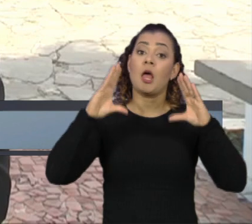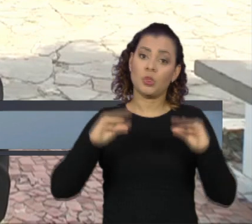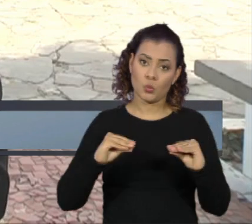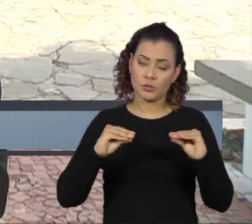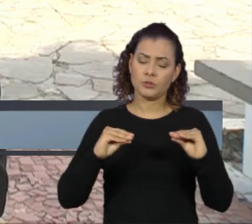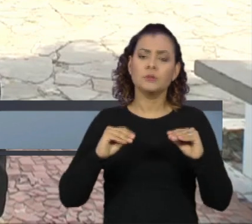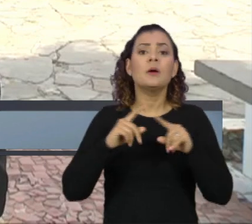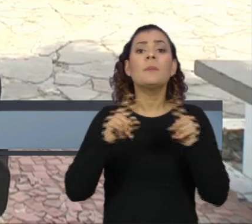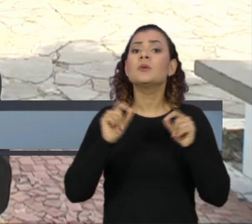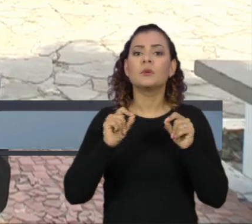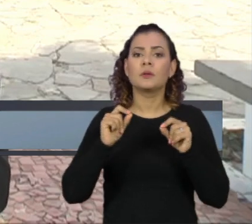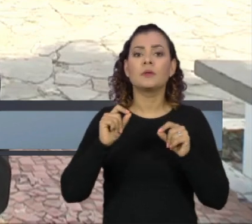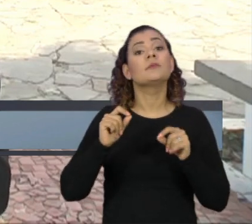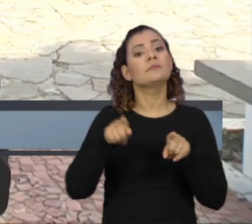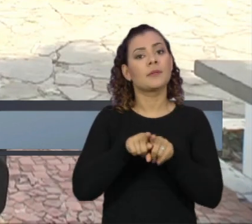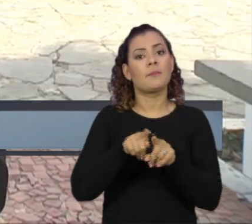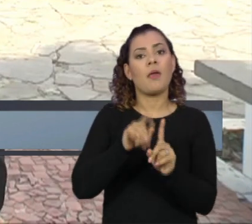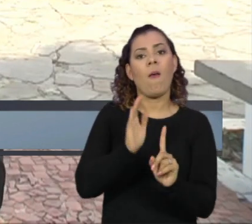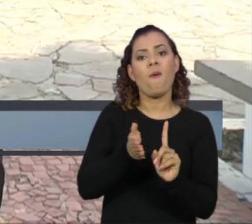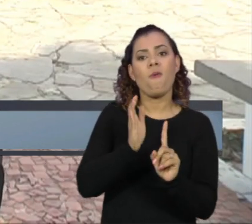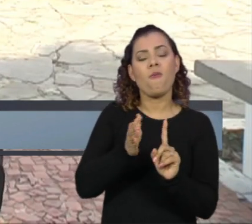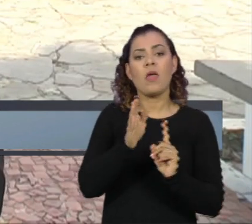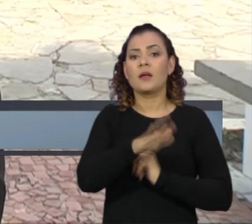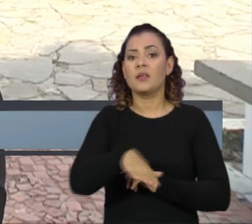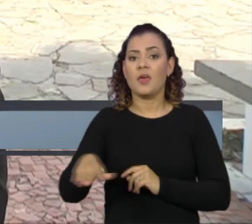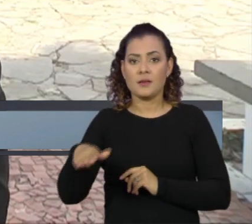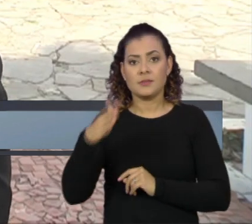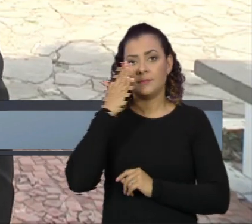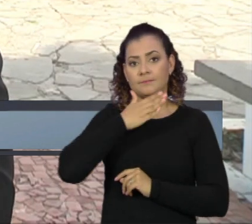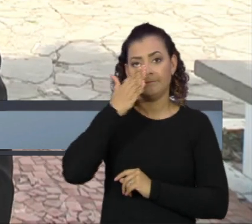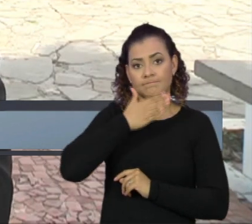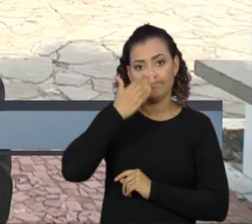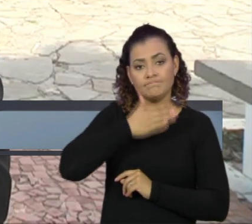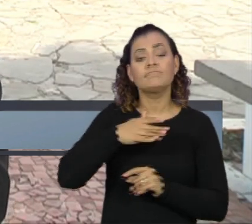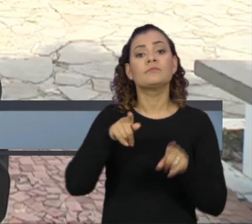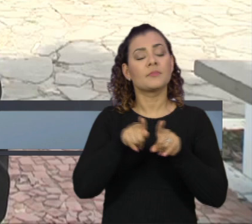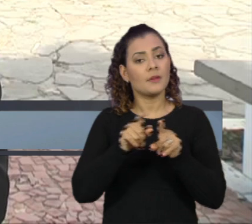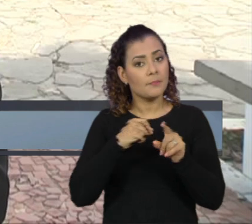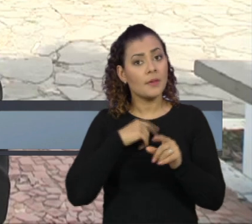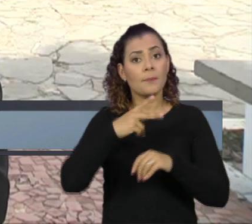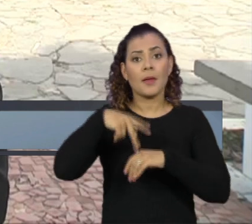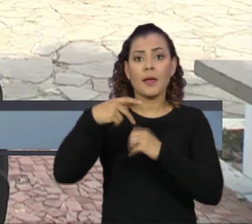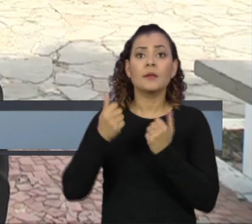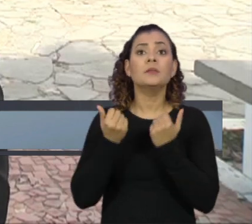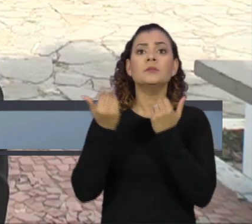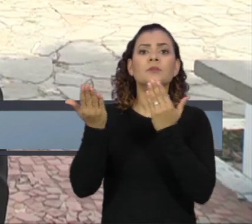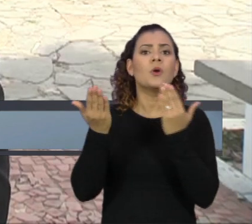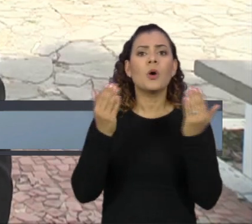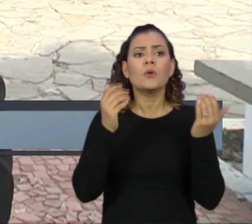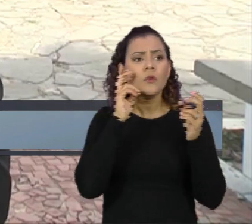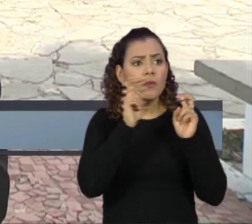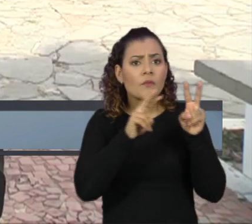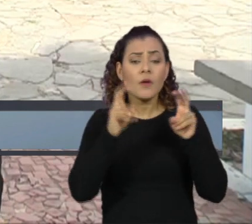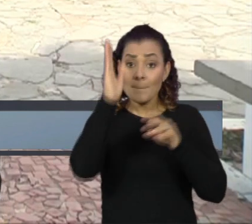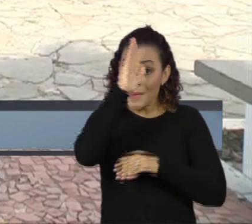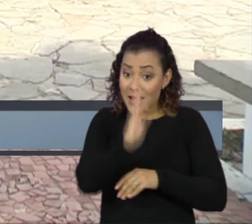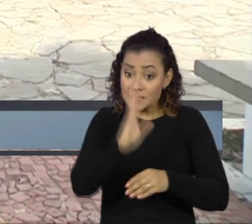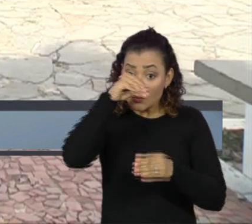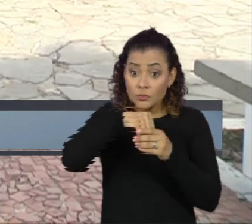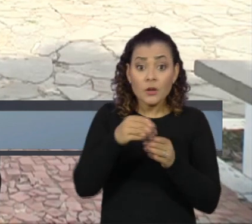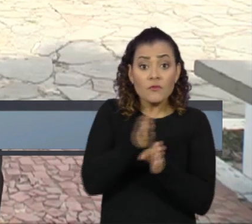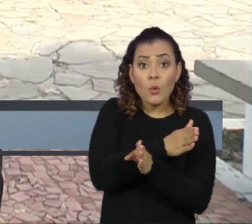exploração sexual infantil nas rodovias que cortam o país registraram um crescimento de quase